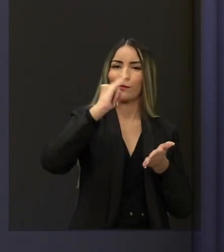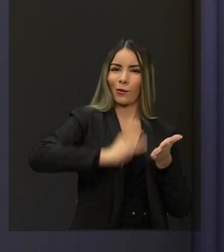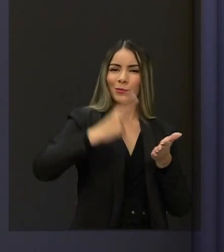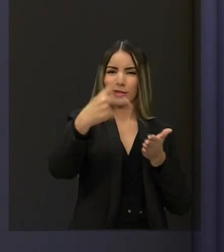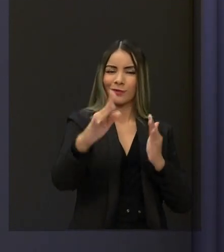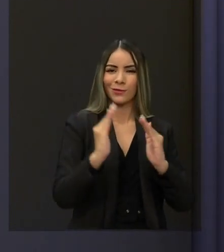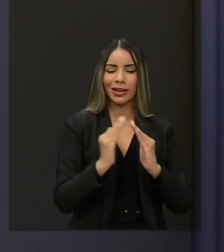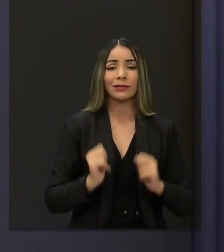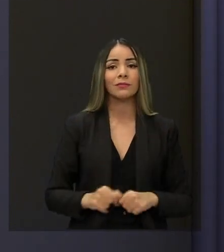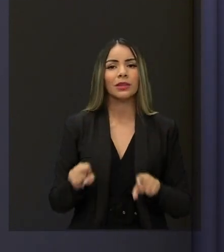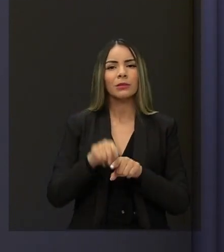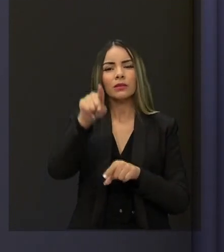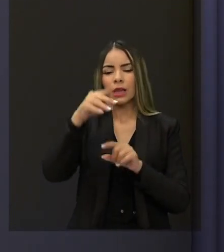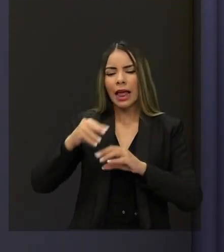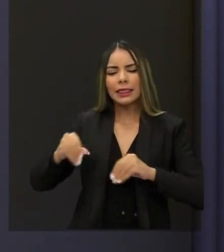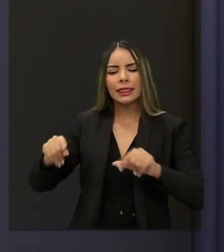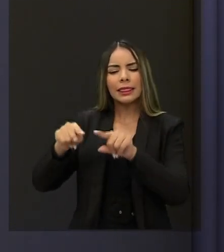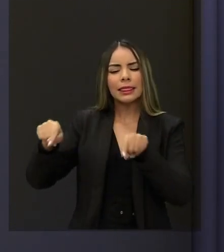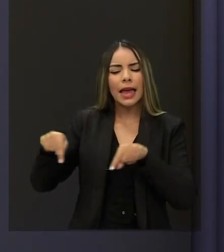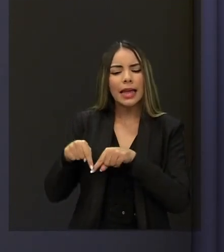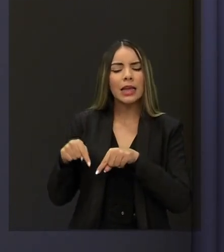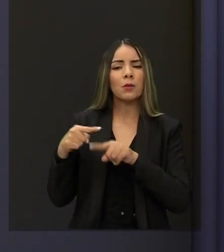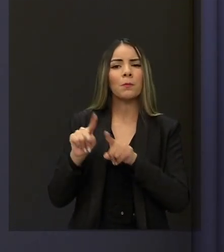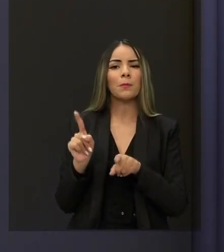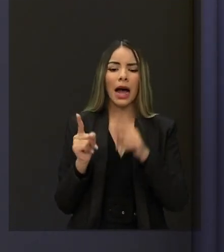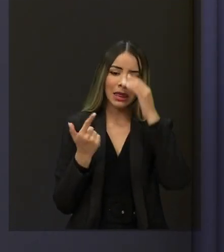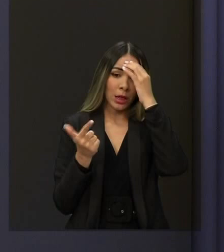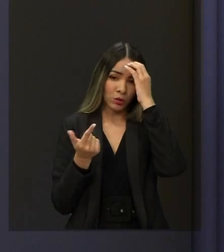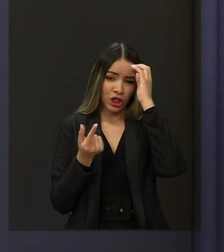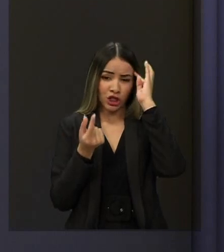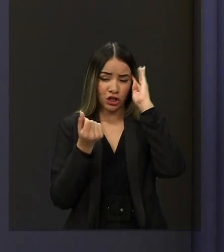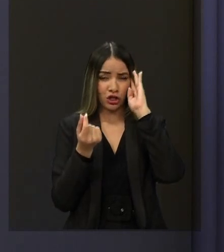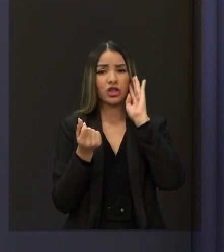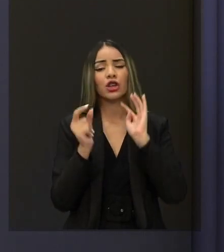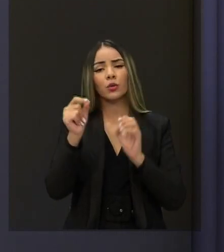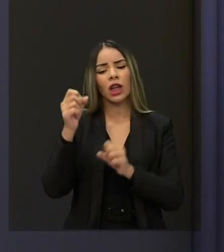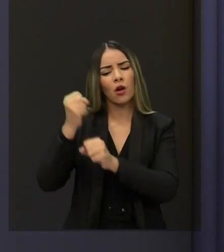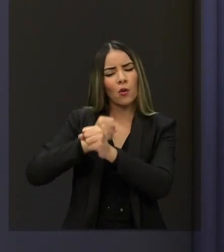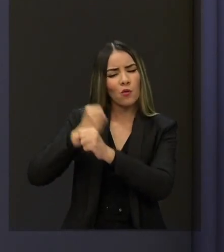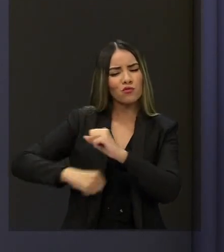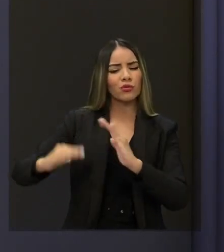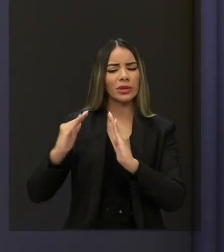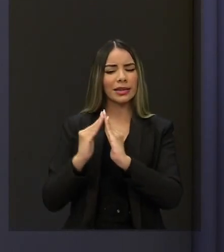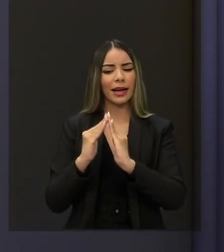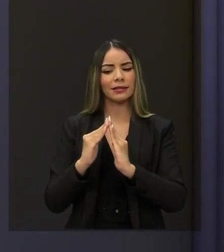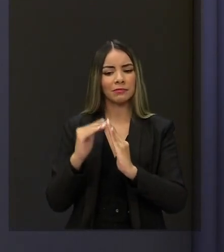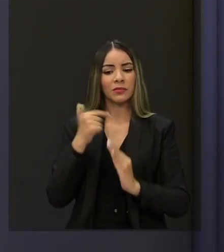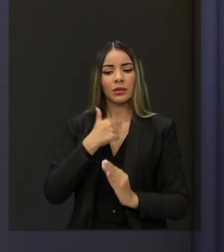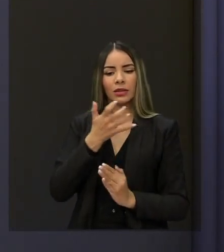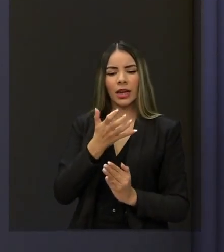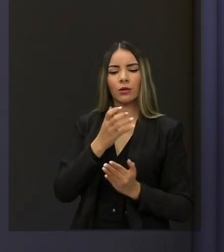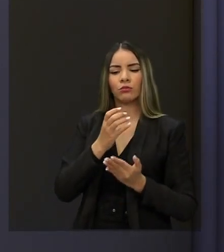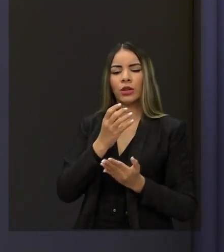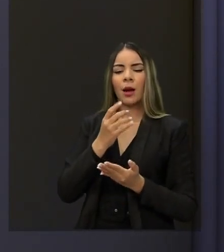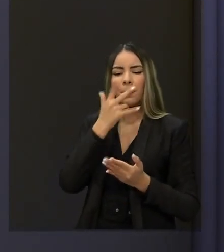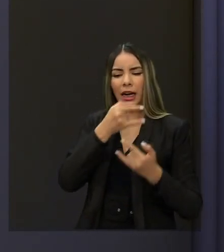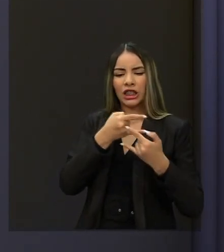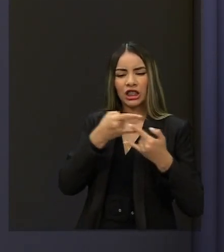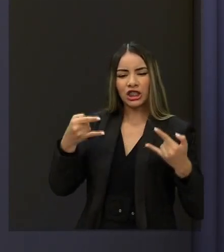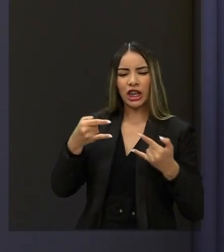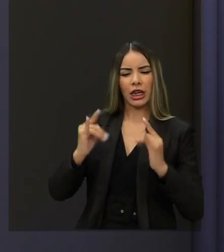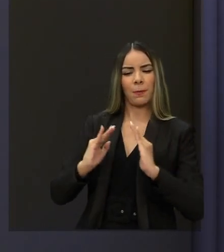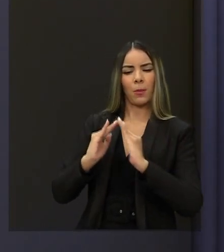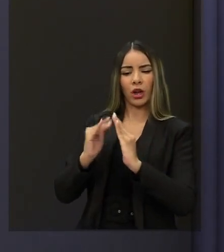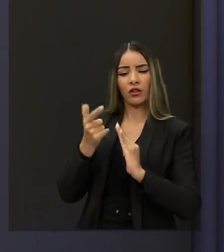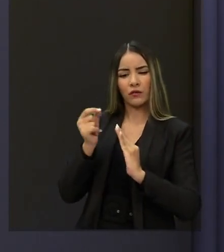E você que tem um terreninho, mas você não tem o recurso para levantar a sua casa. Eu quero dar um cheque moradia com 20 mil